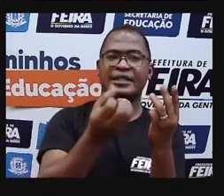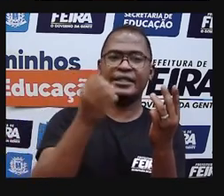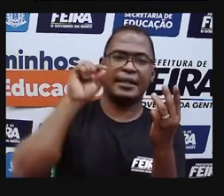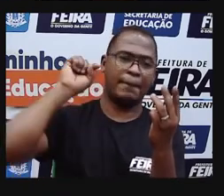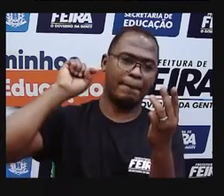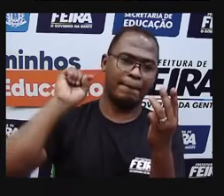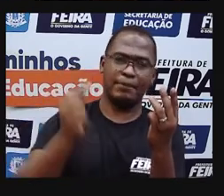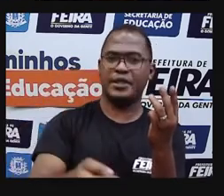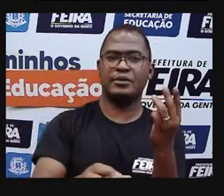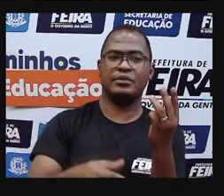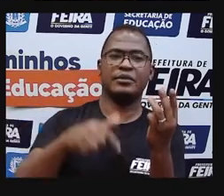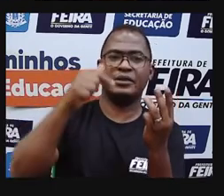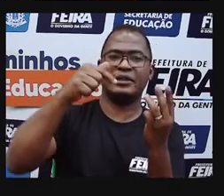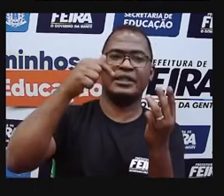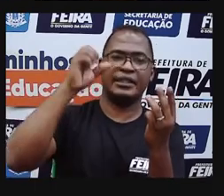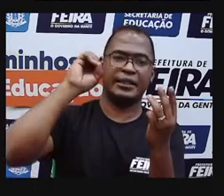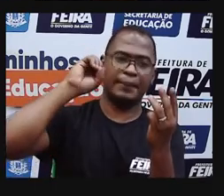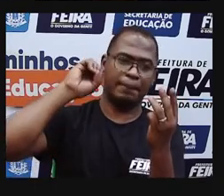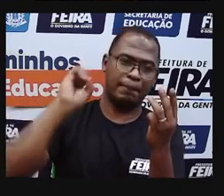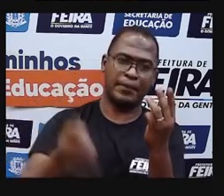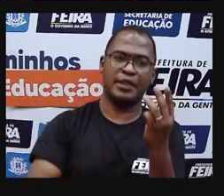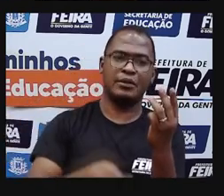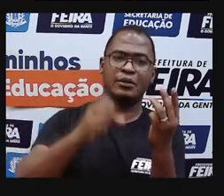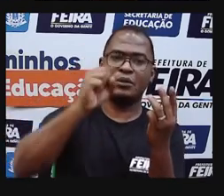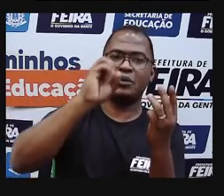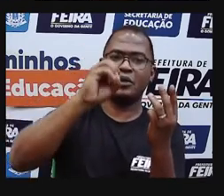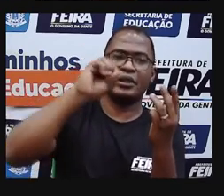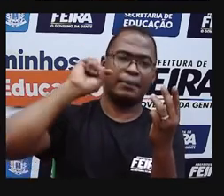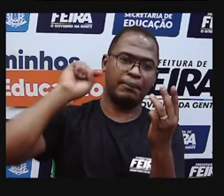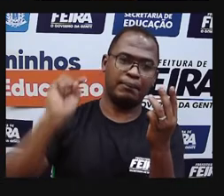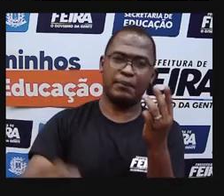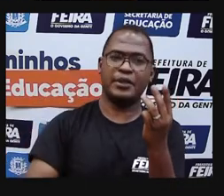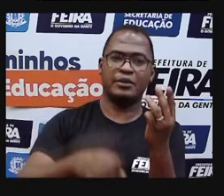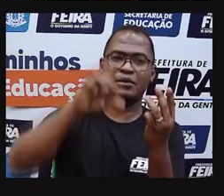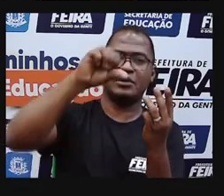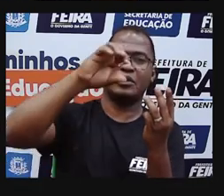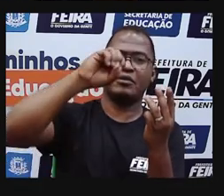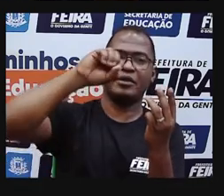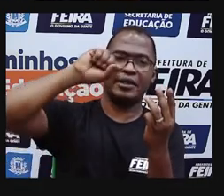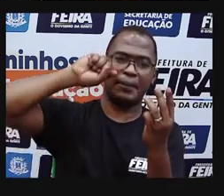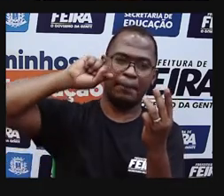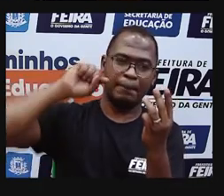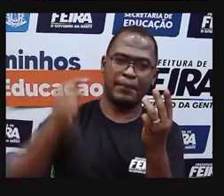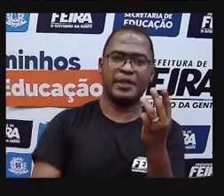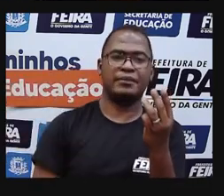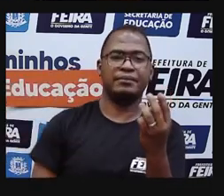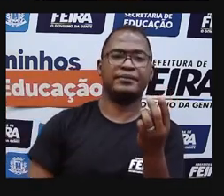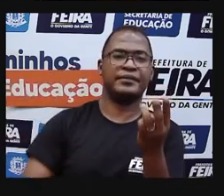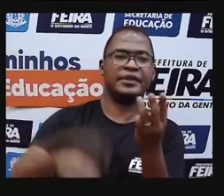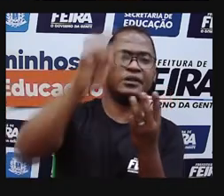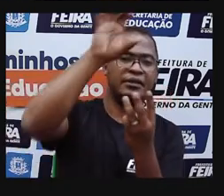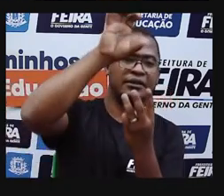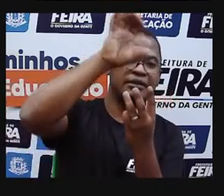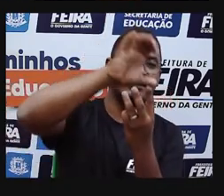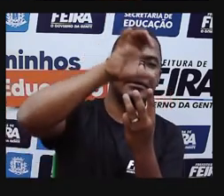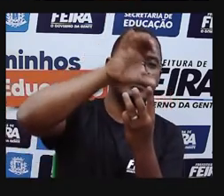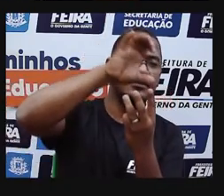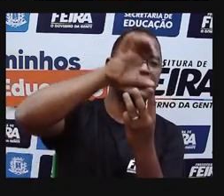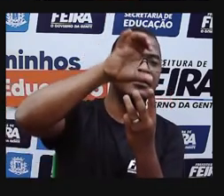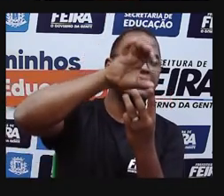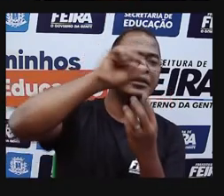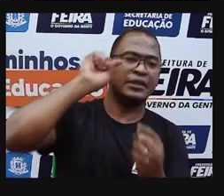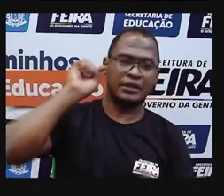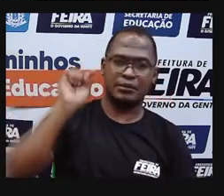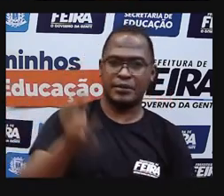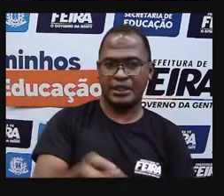setenta mil, oitenta mil e noventa mil. E temos a centena de